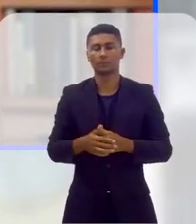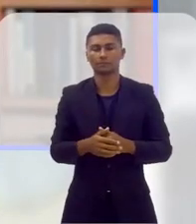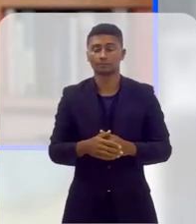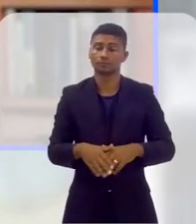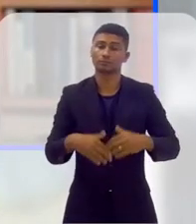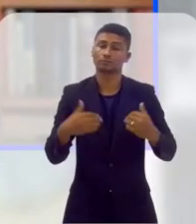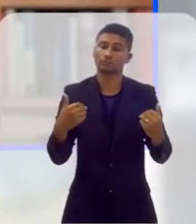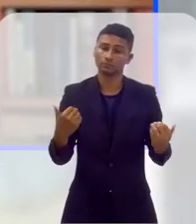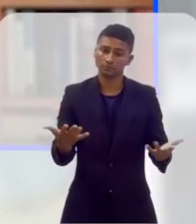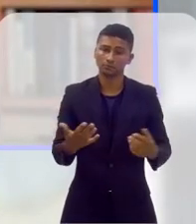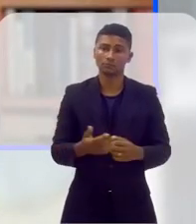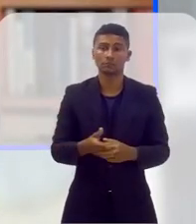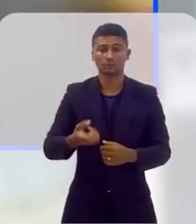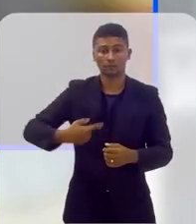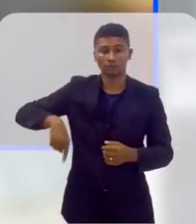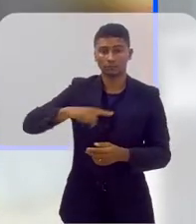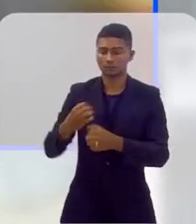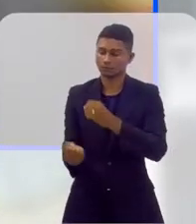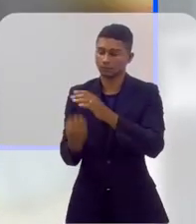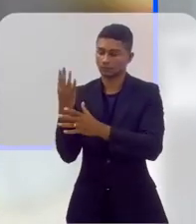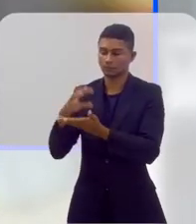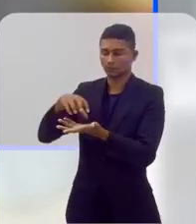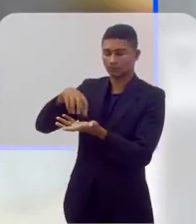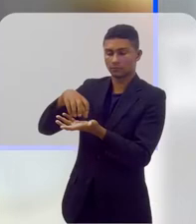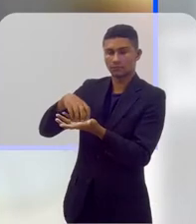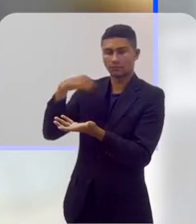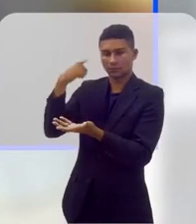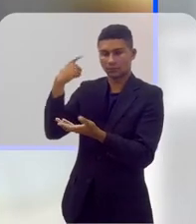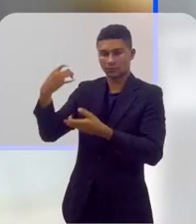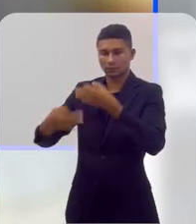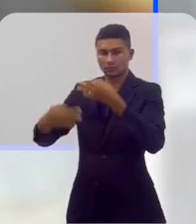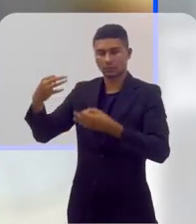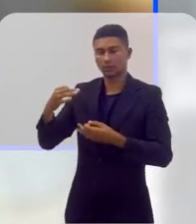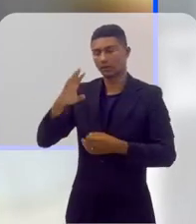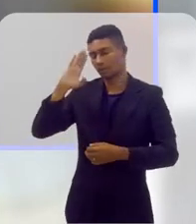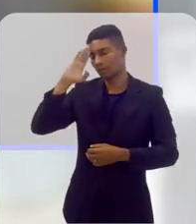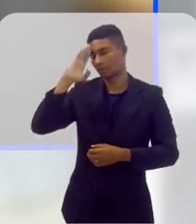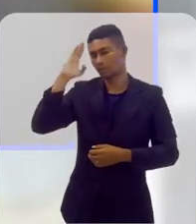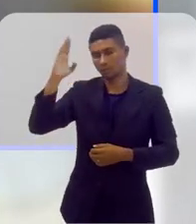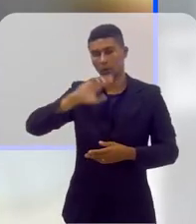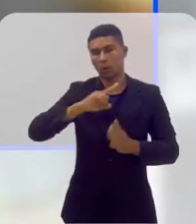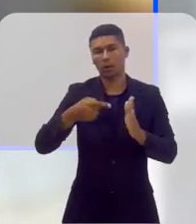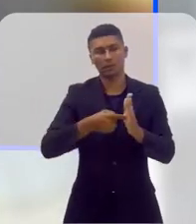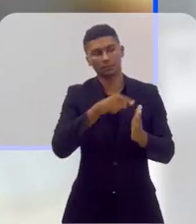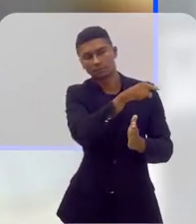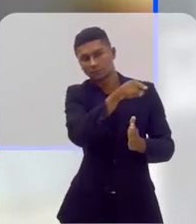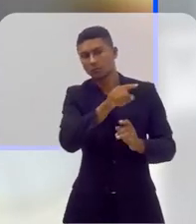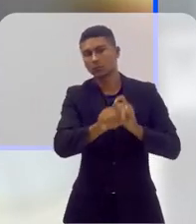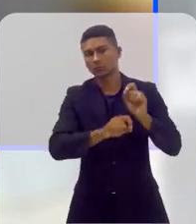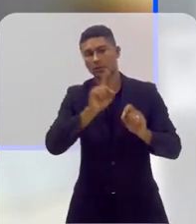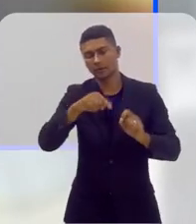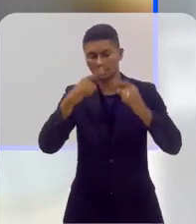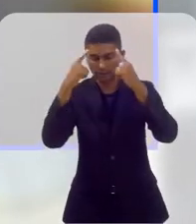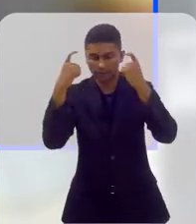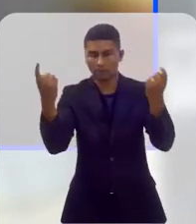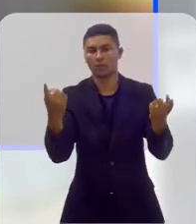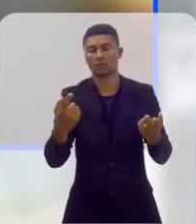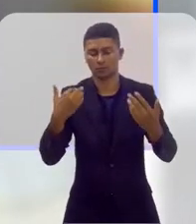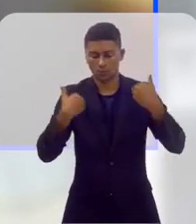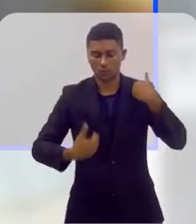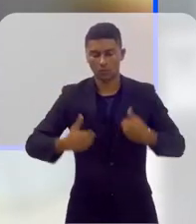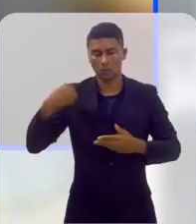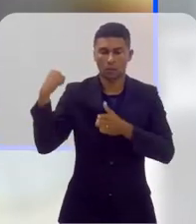que, quando nós instituímos uma clínica jurídica, maior parte das ações que chegam são situações de violência, violência, violência